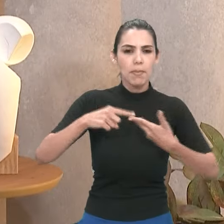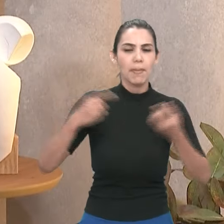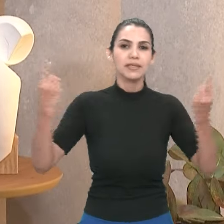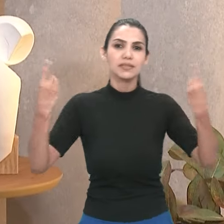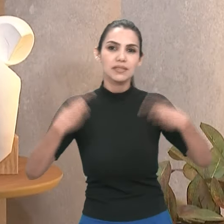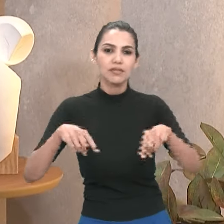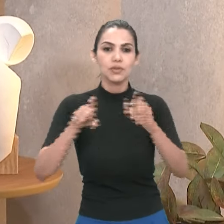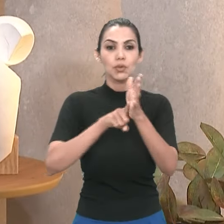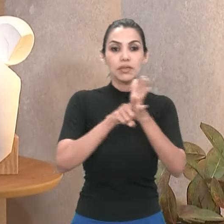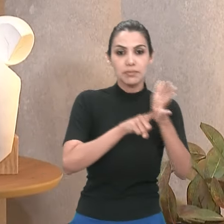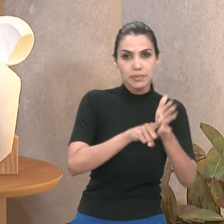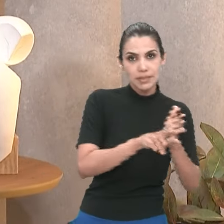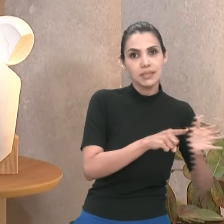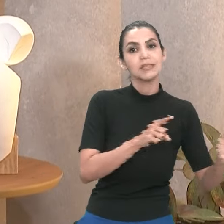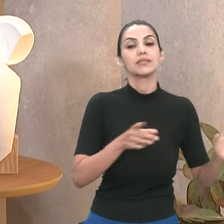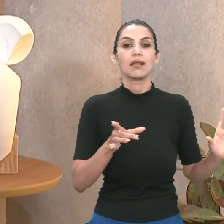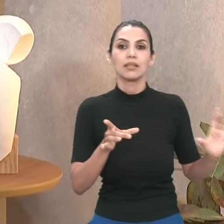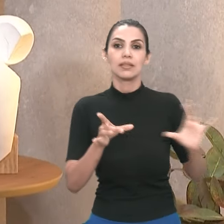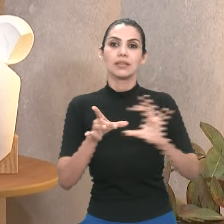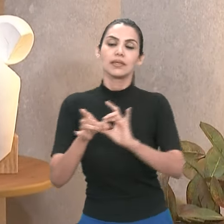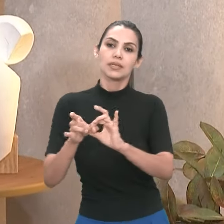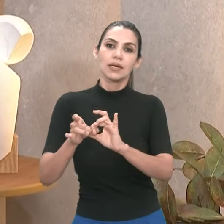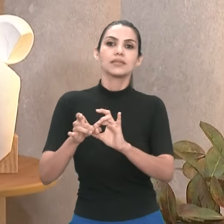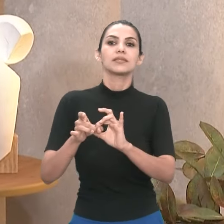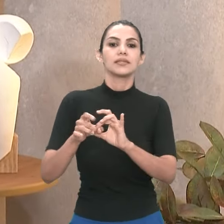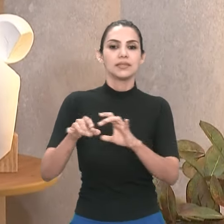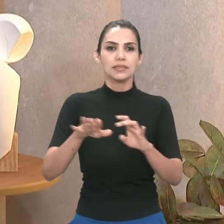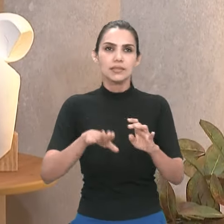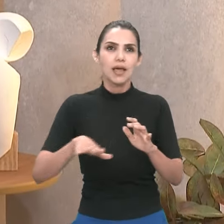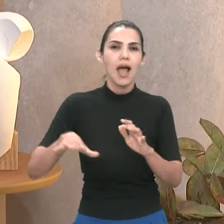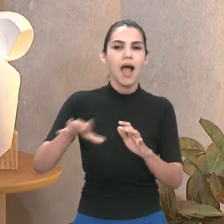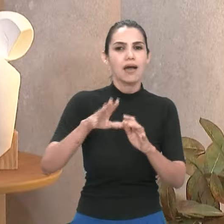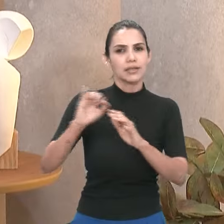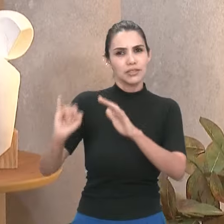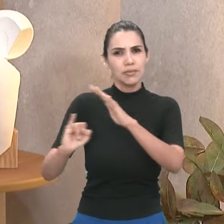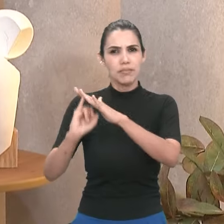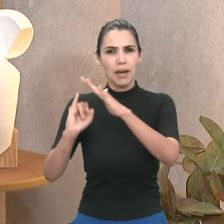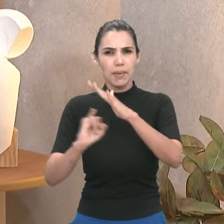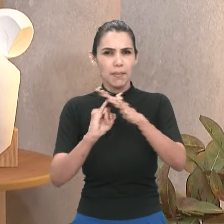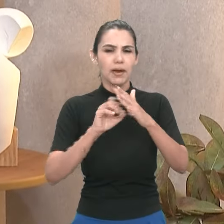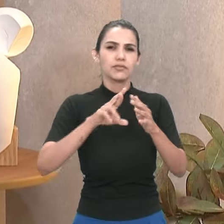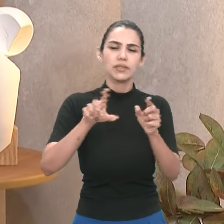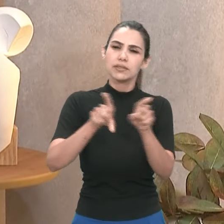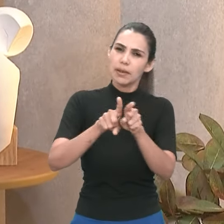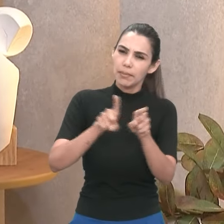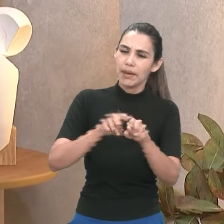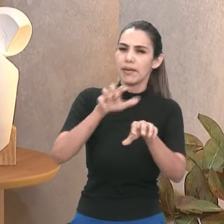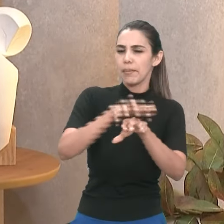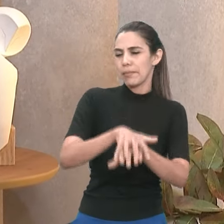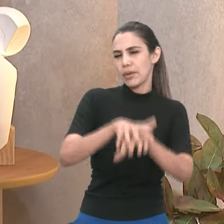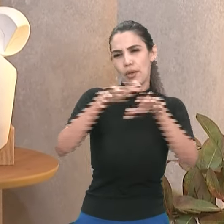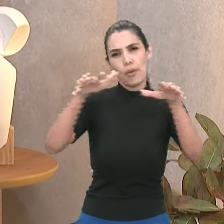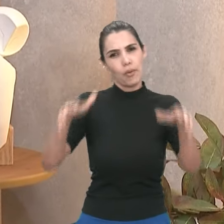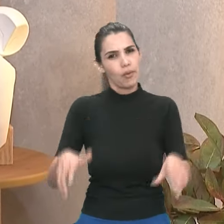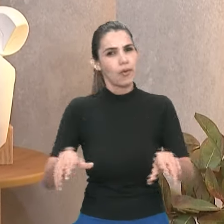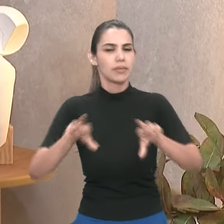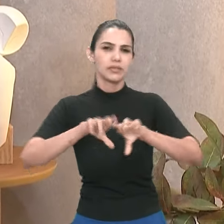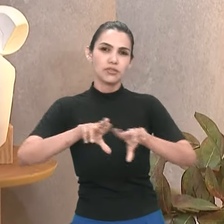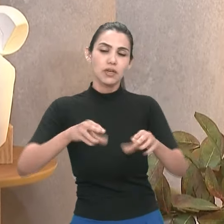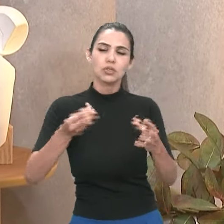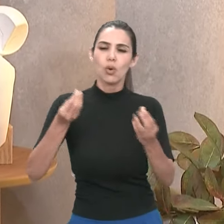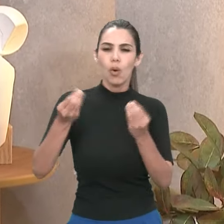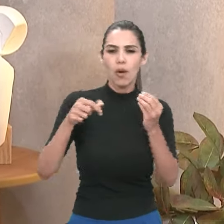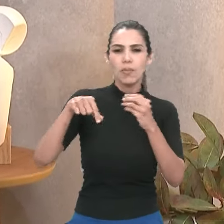a pesquisa ligada, então, aos INCTs, aos biomas, e como que a universidade